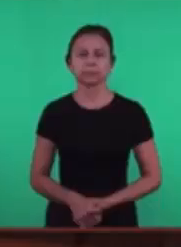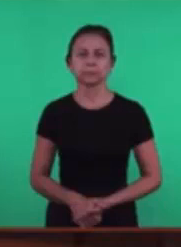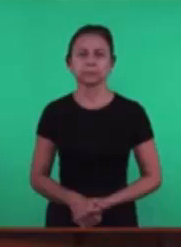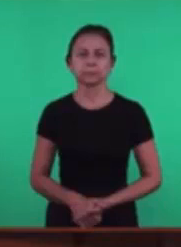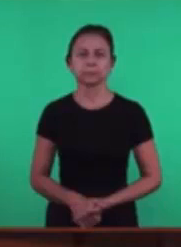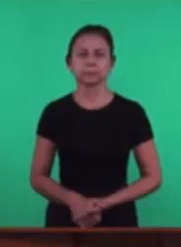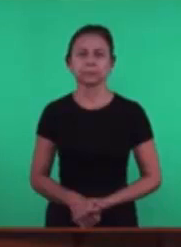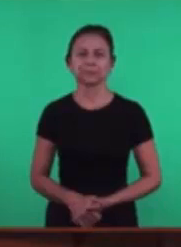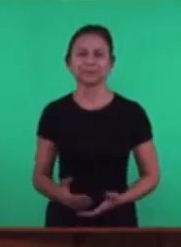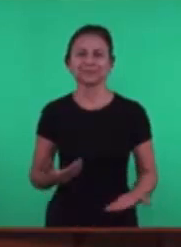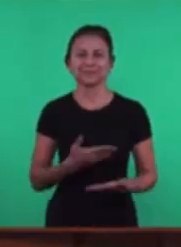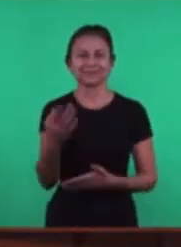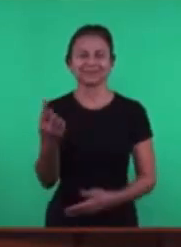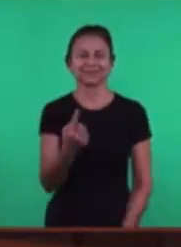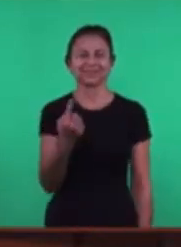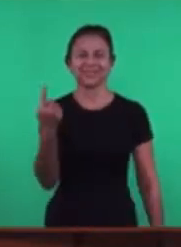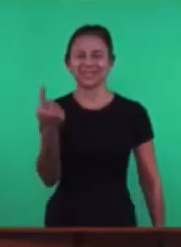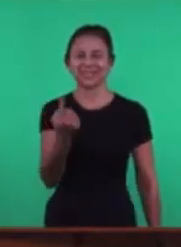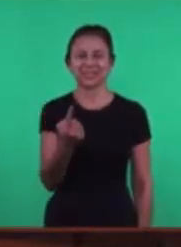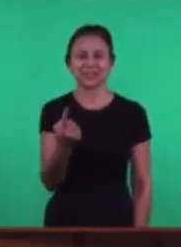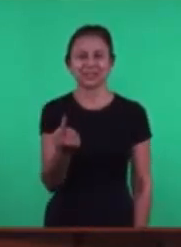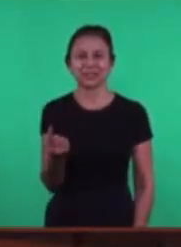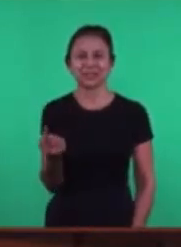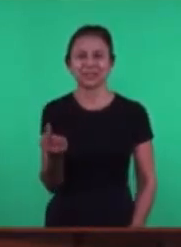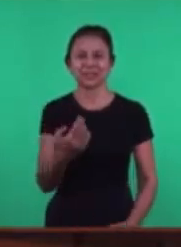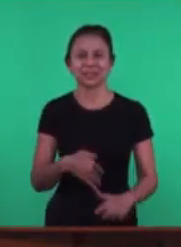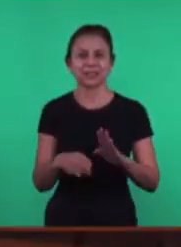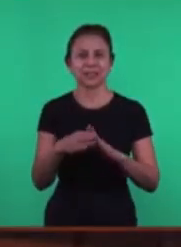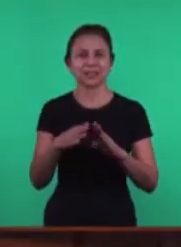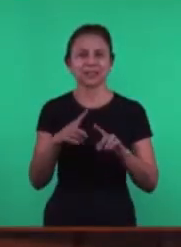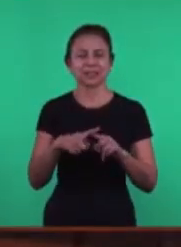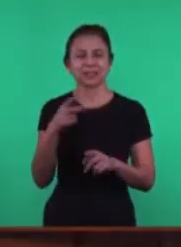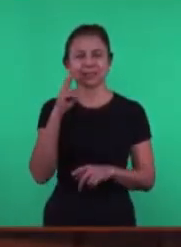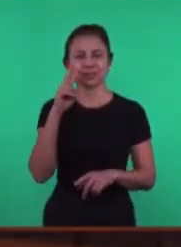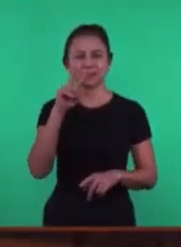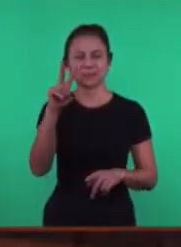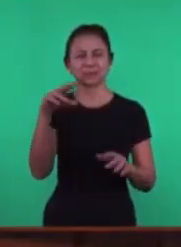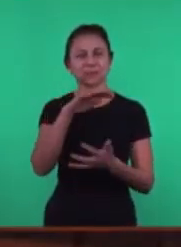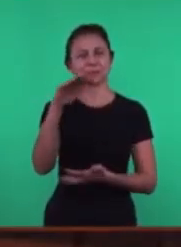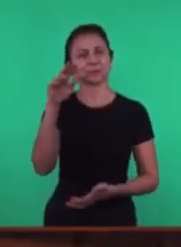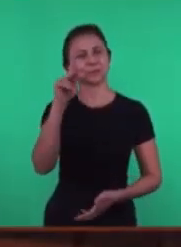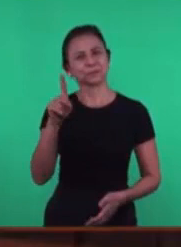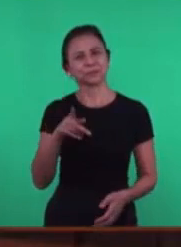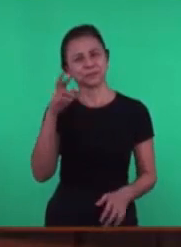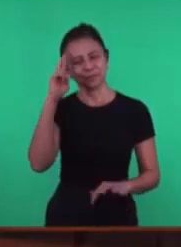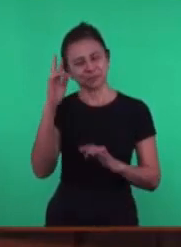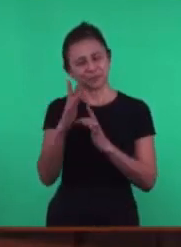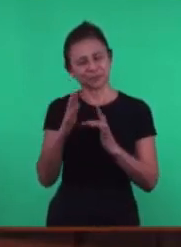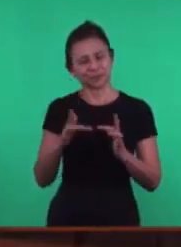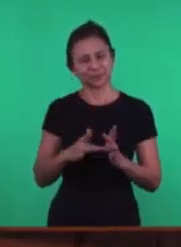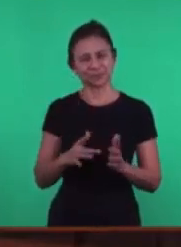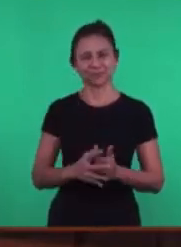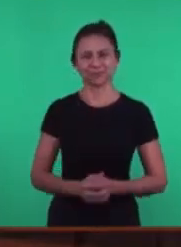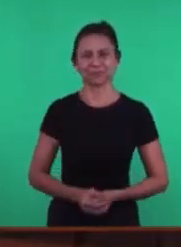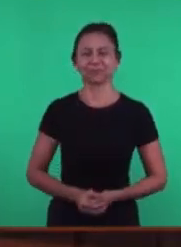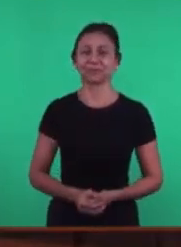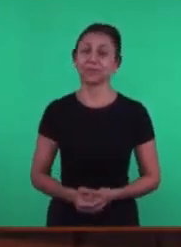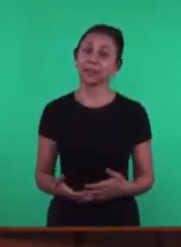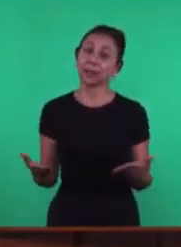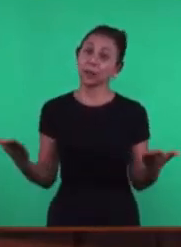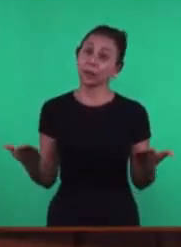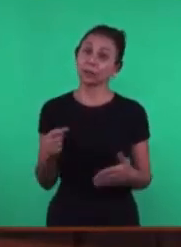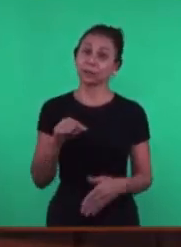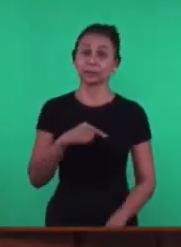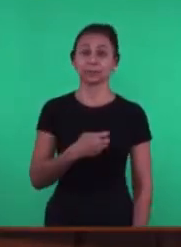Nós queremos cumprimentar aos nossos irmãos que estão nas igrejas Recebendo essa transmissão com a paz do Senhor Jesus Irmãos, nós